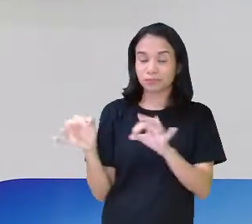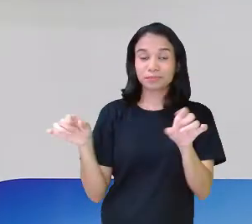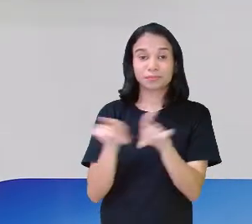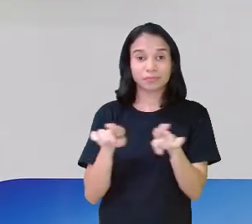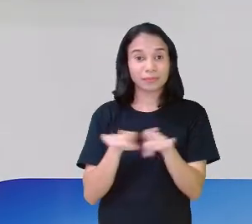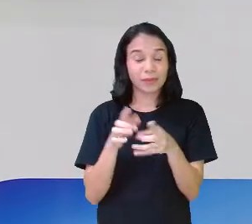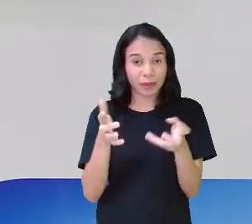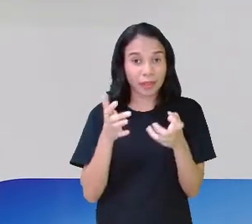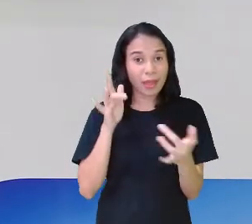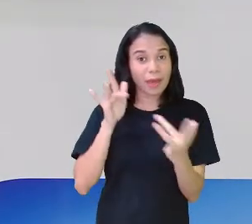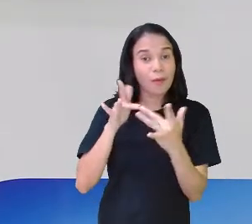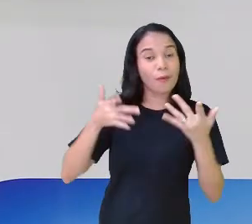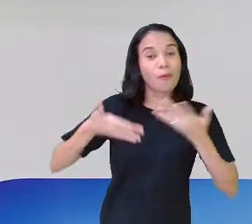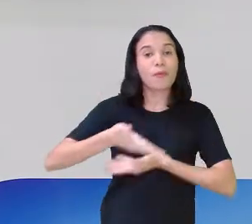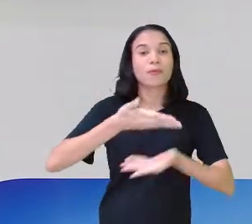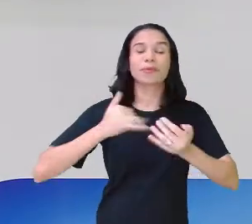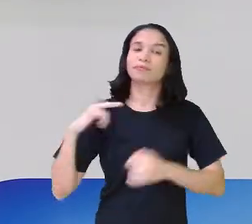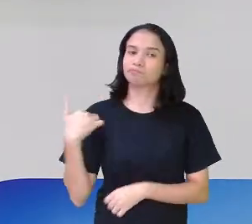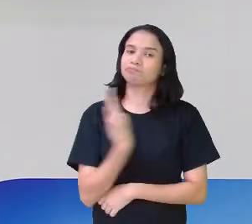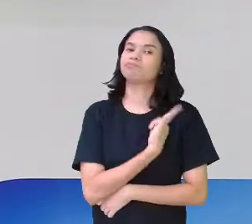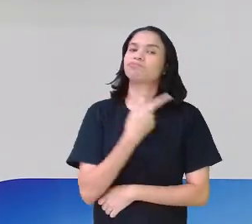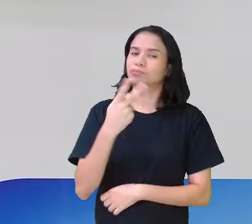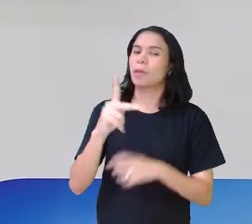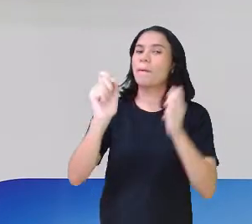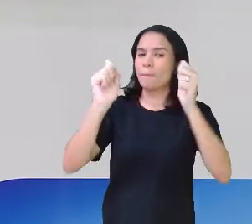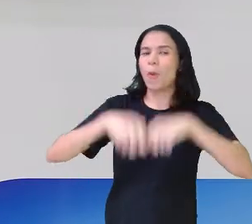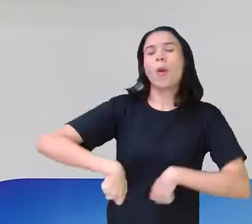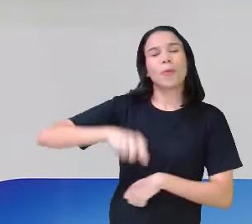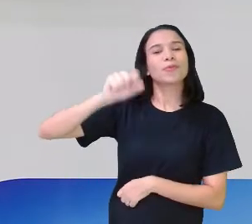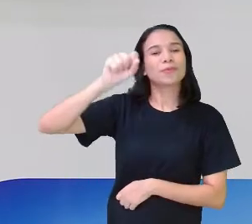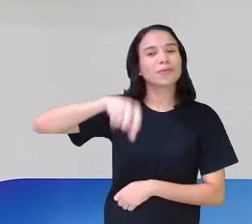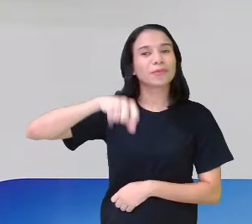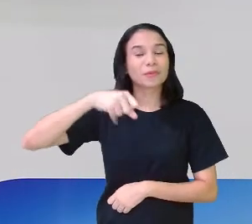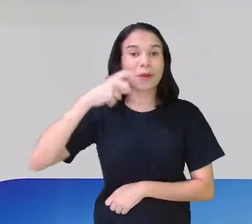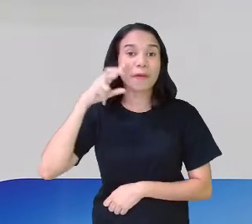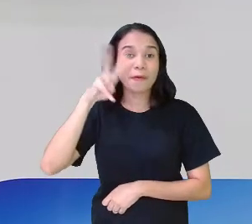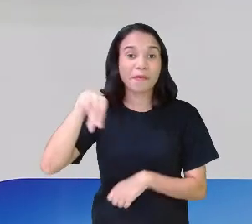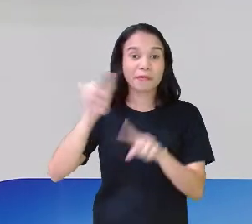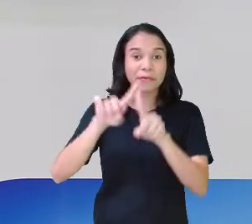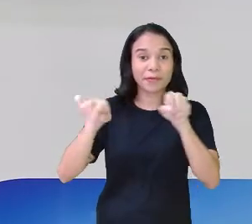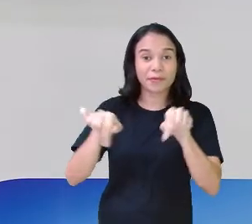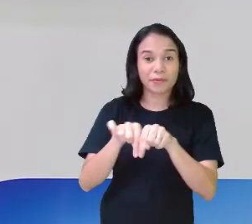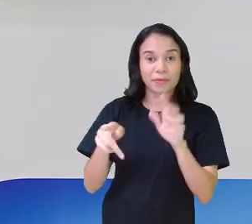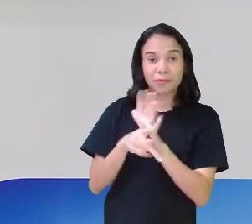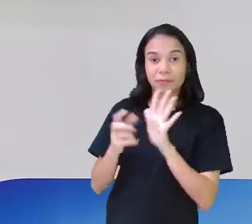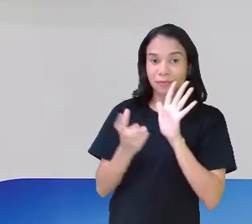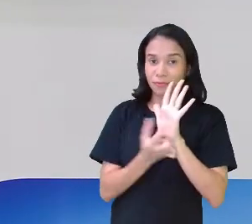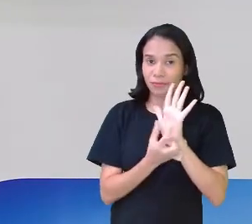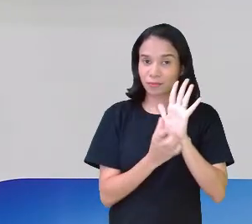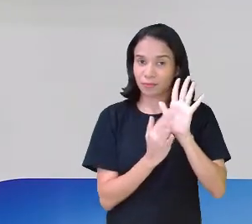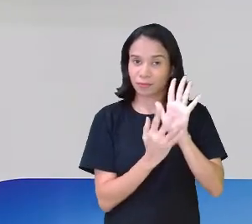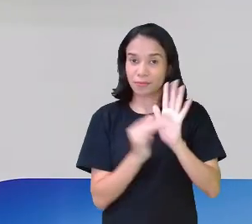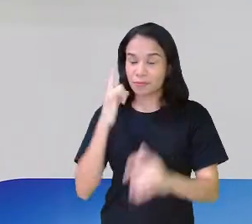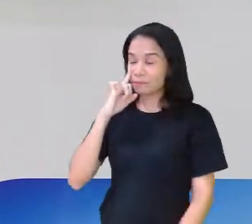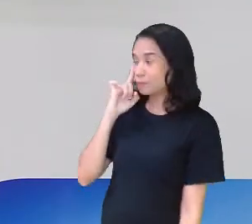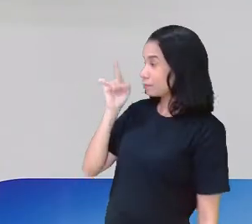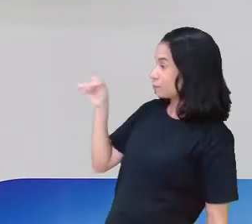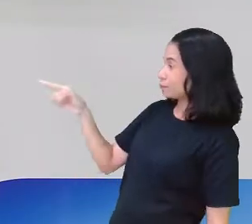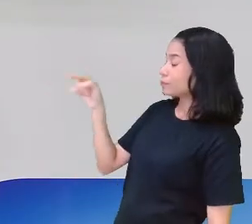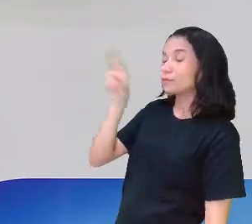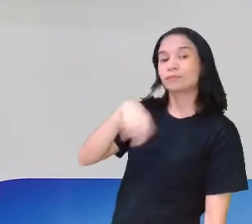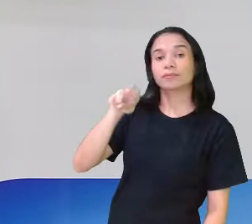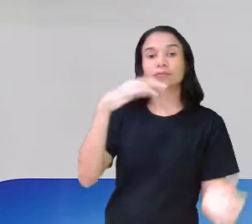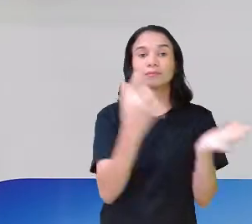você também quer interagir com a gente, você pode sim. Você está vendo esse QR Code aqui? Através dele, você vai baixar o